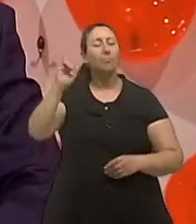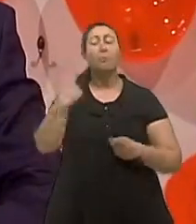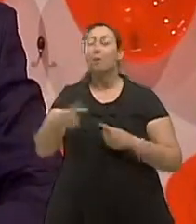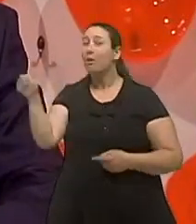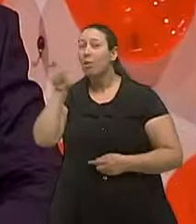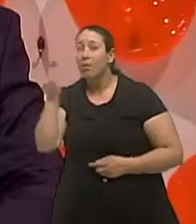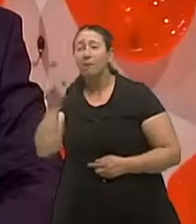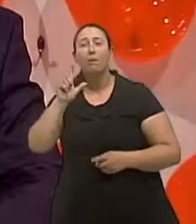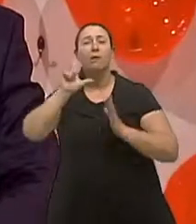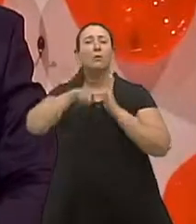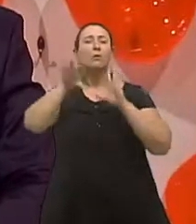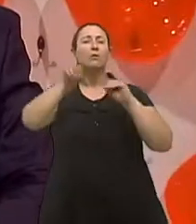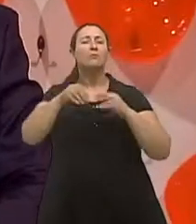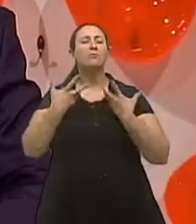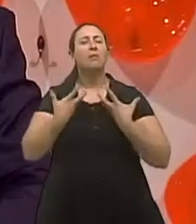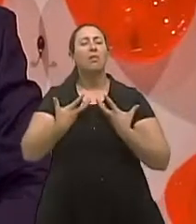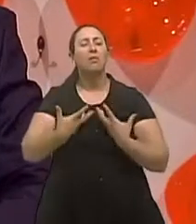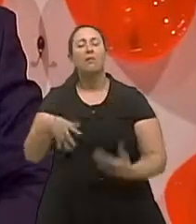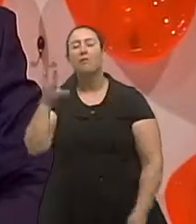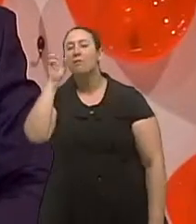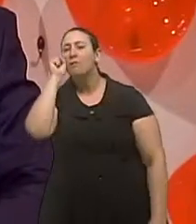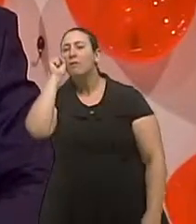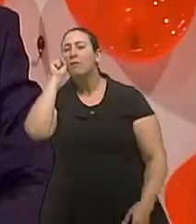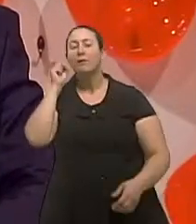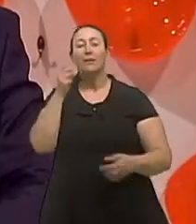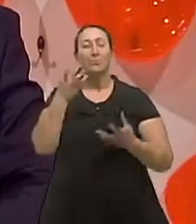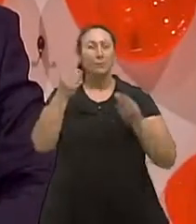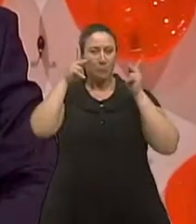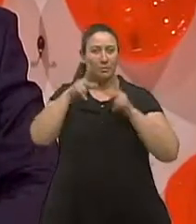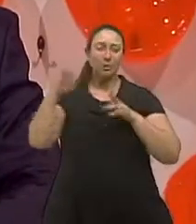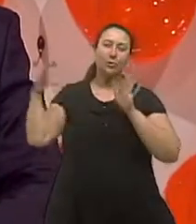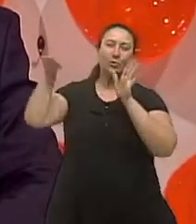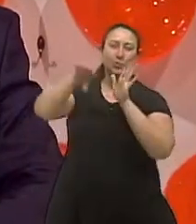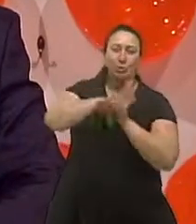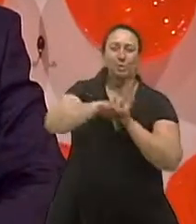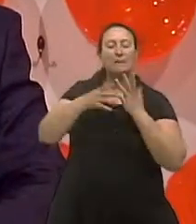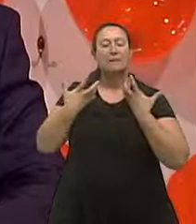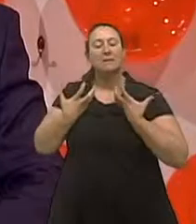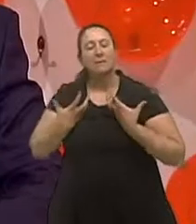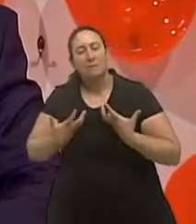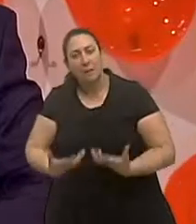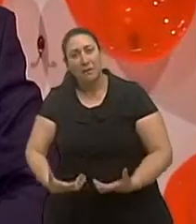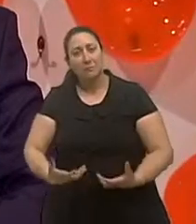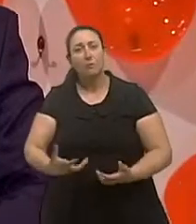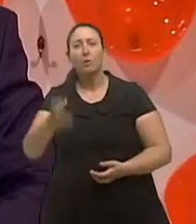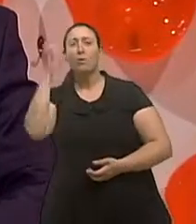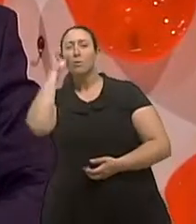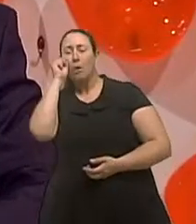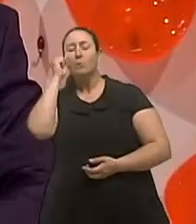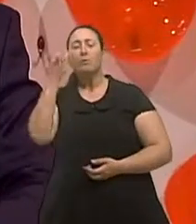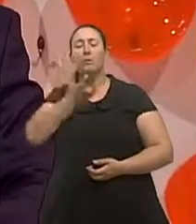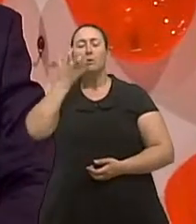pessoas que estão muito cansadas à noite chegam muito exaustas em casa tendem a ter apneias mais graves